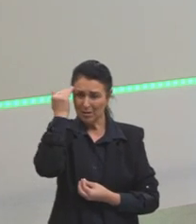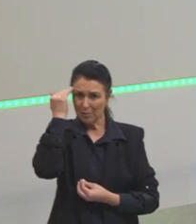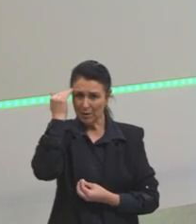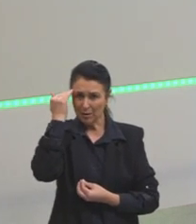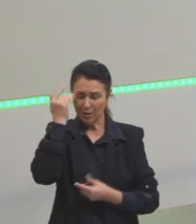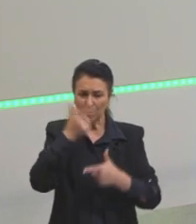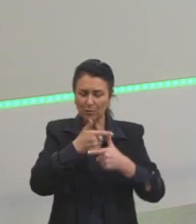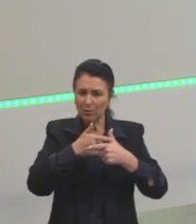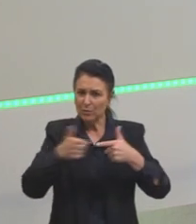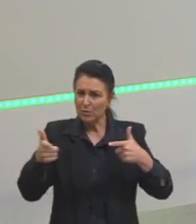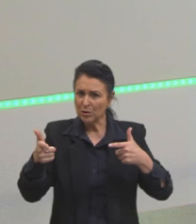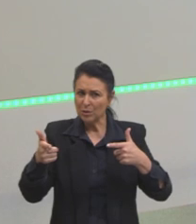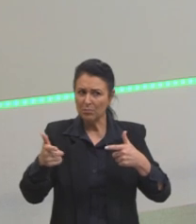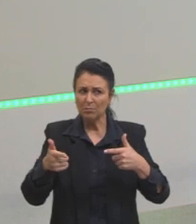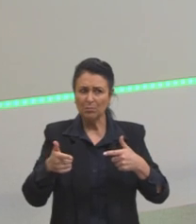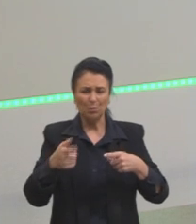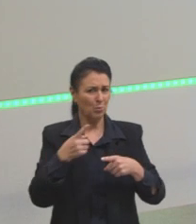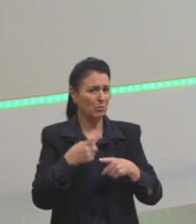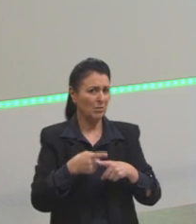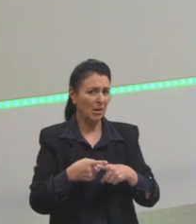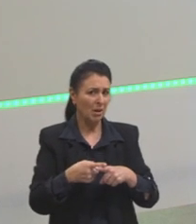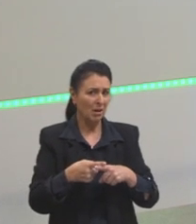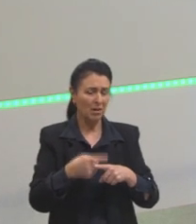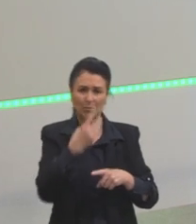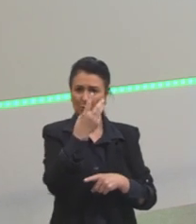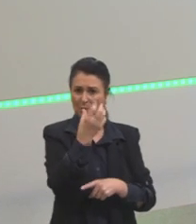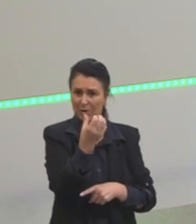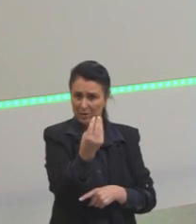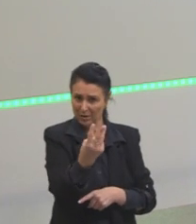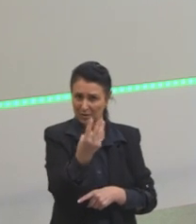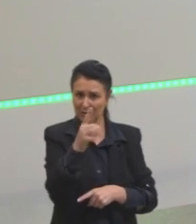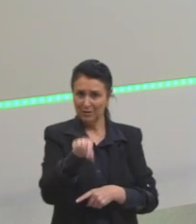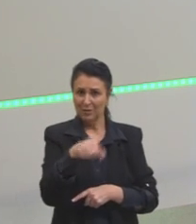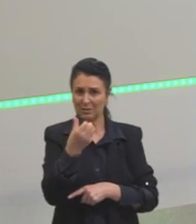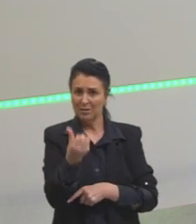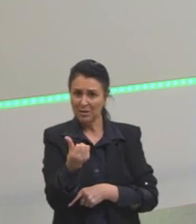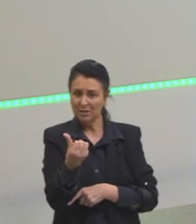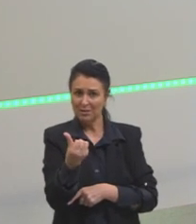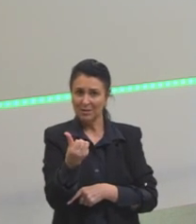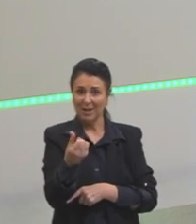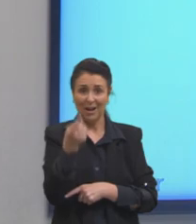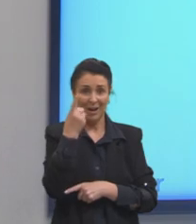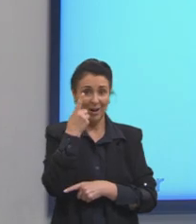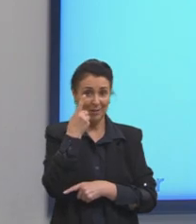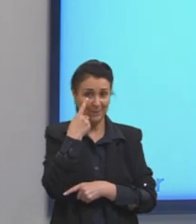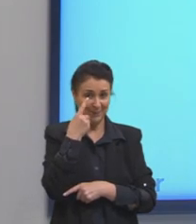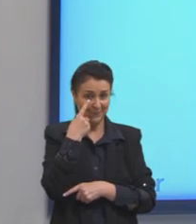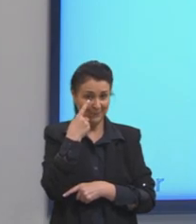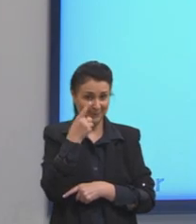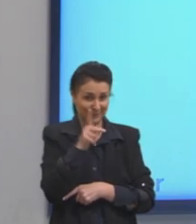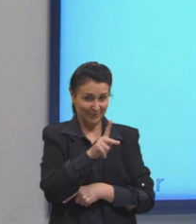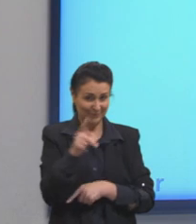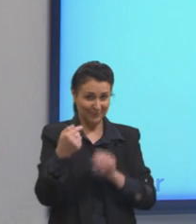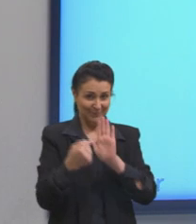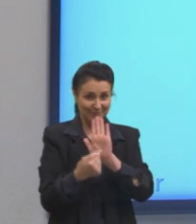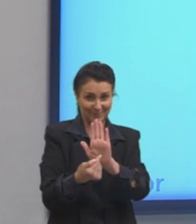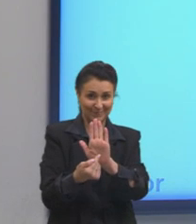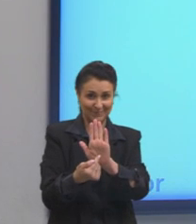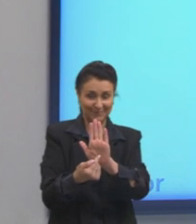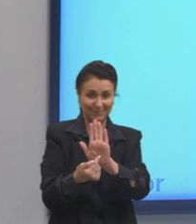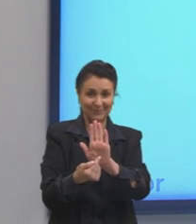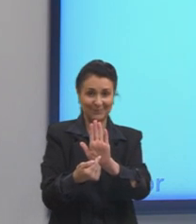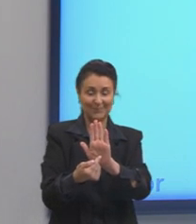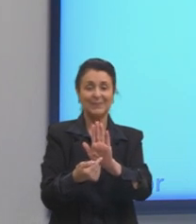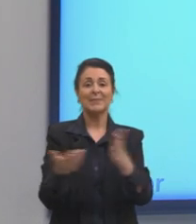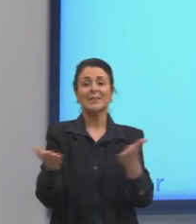dividir, quando a gente vai multiplicar por 3,6? A gente vai ver agora. Bom, aqui a gente vai trabalhar